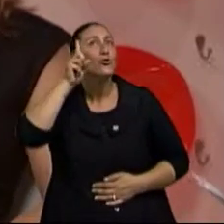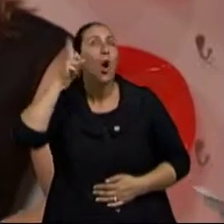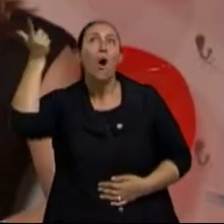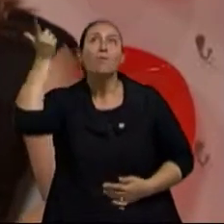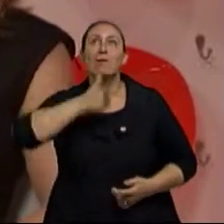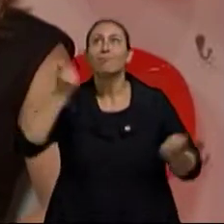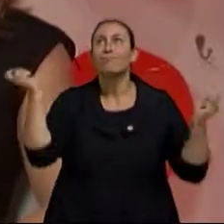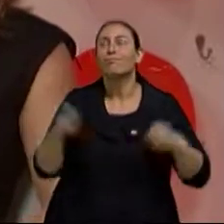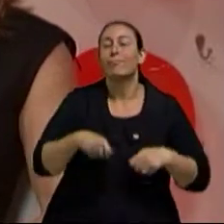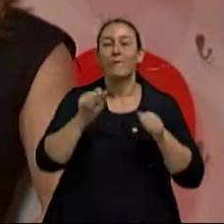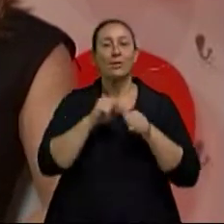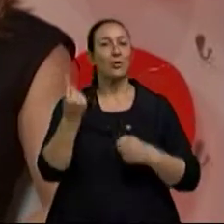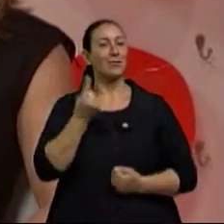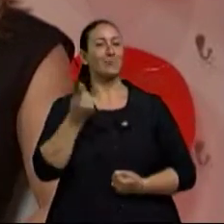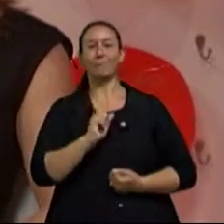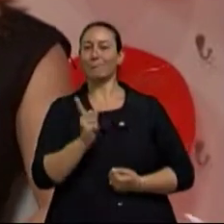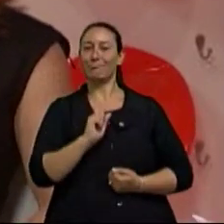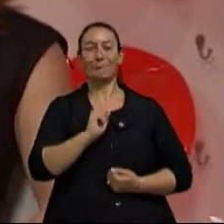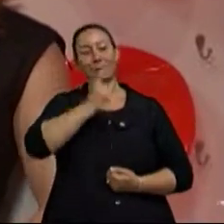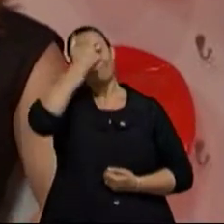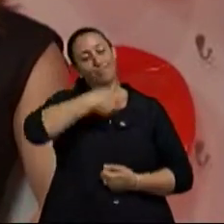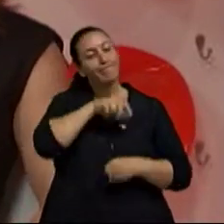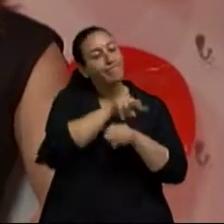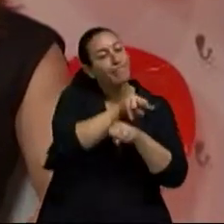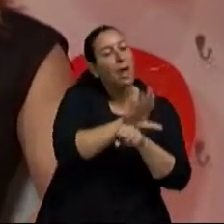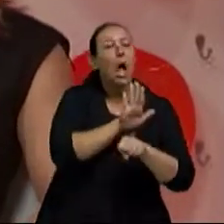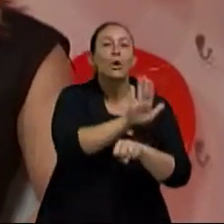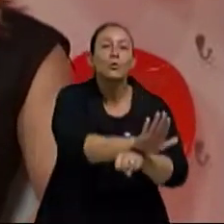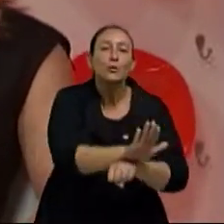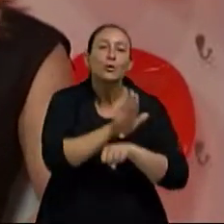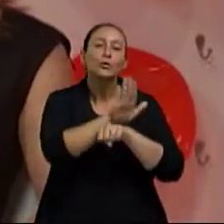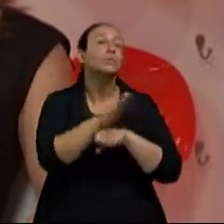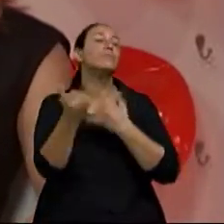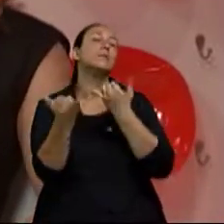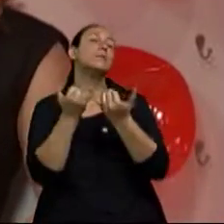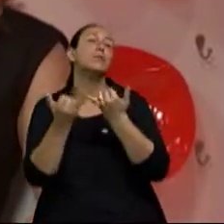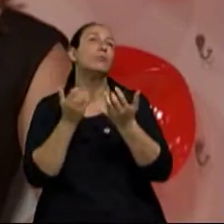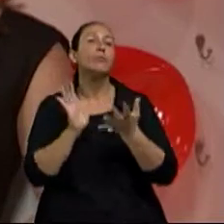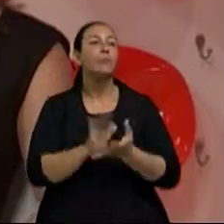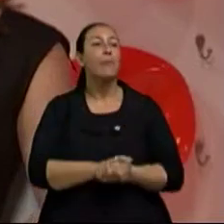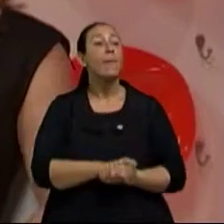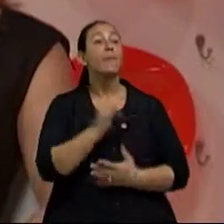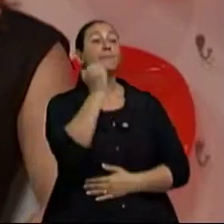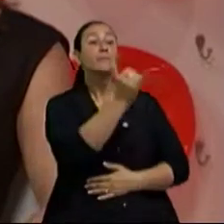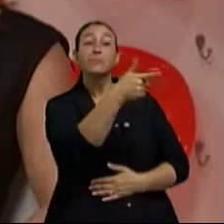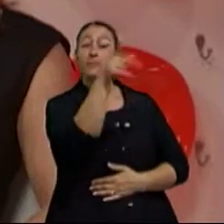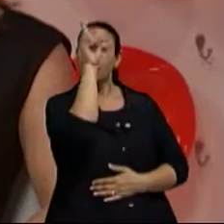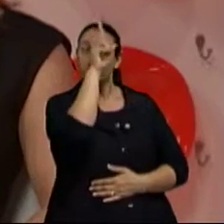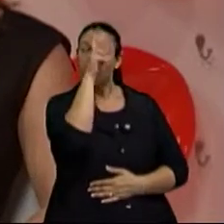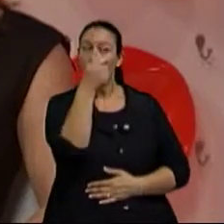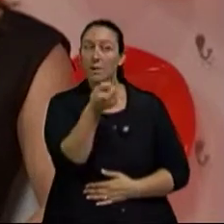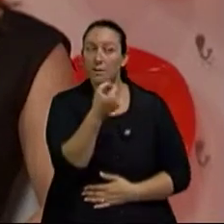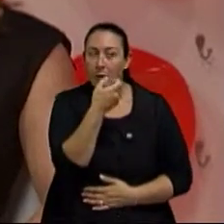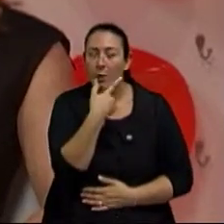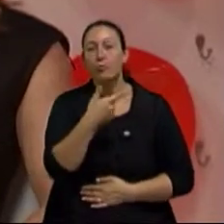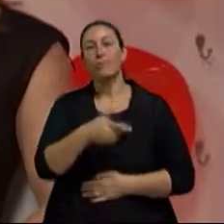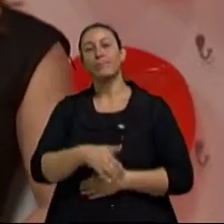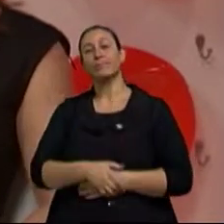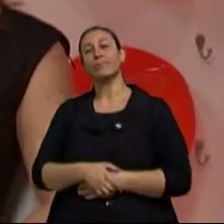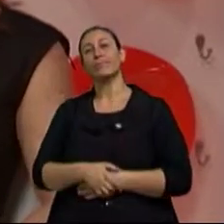essas atividades vão desde atividades mais simples, como por exemplo, lembrar o idoso de tomar uma medicação,